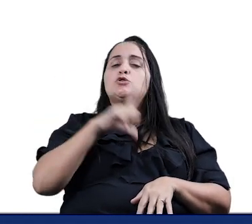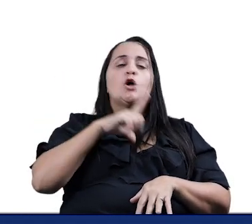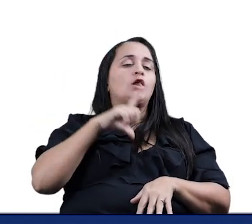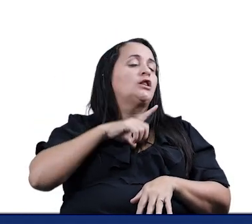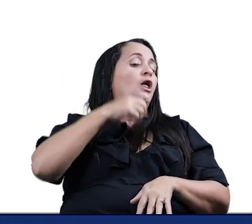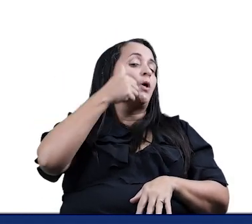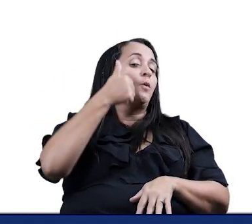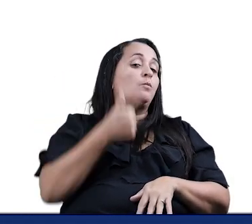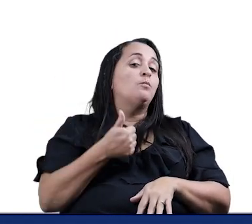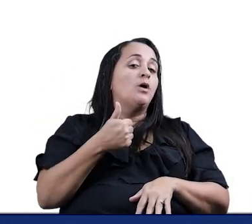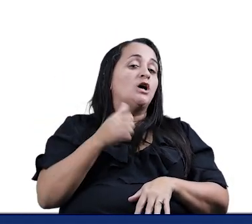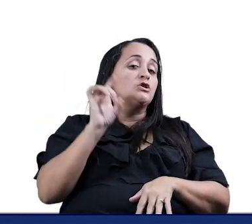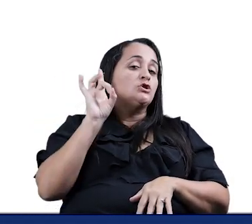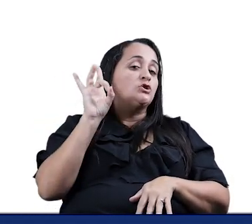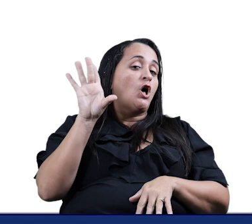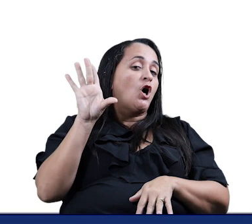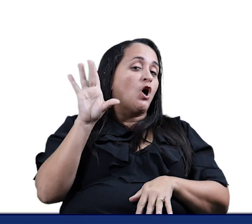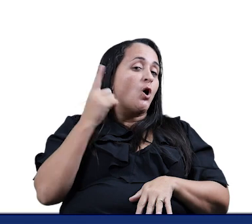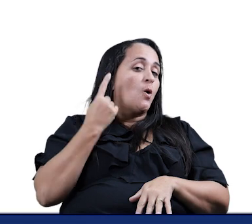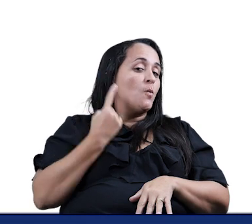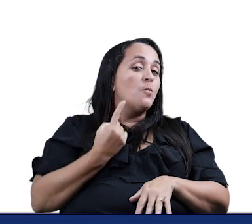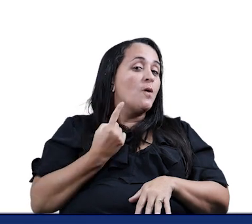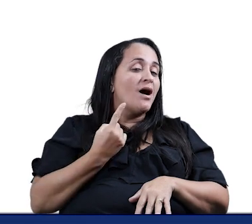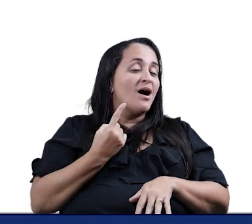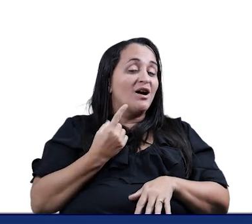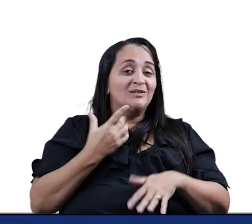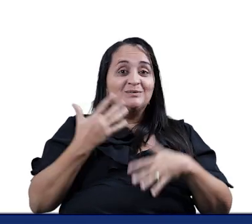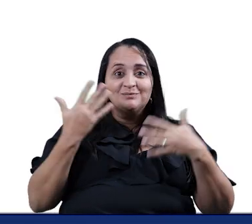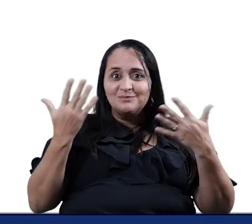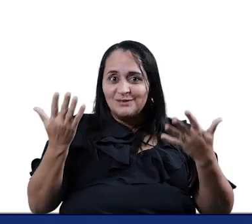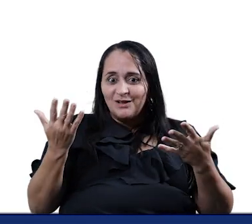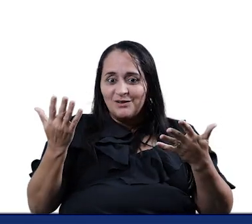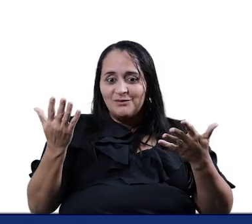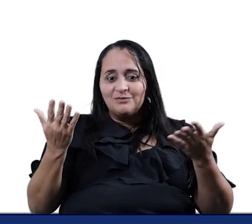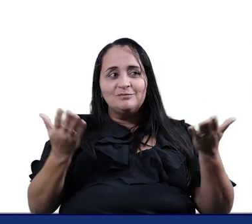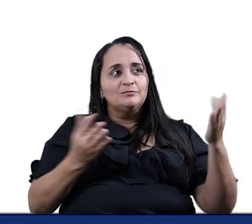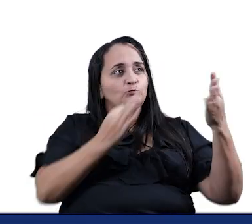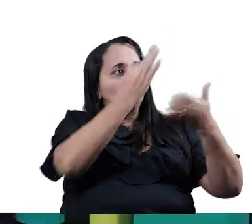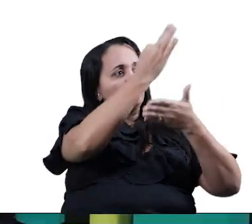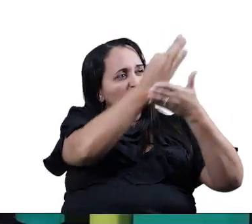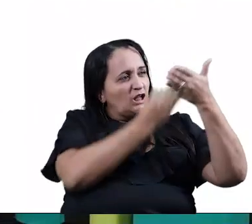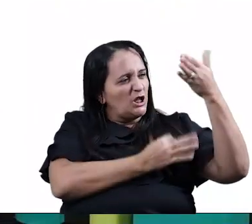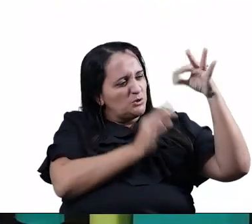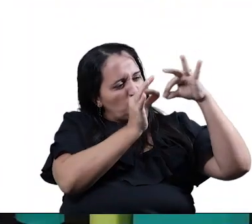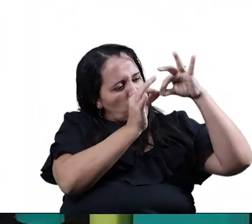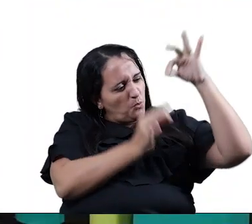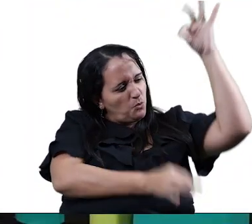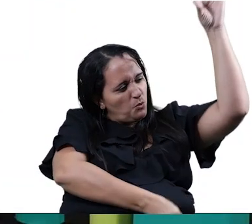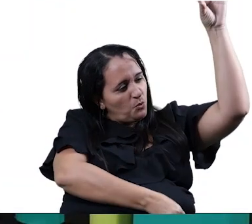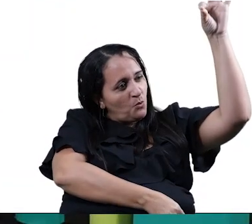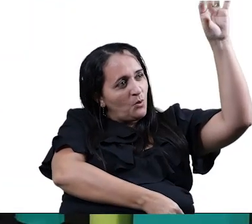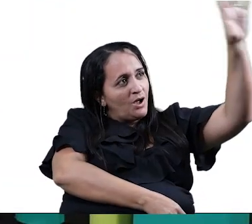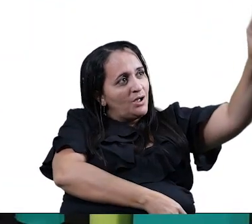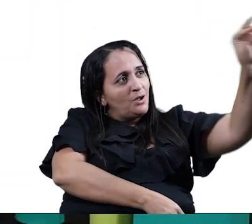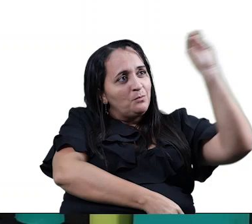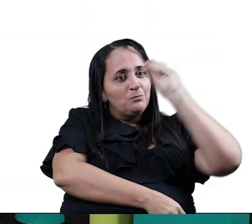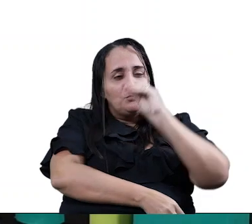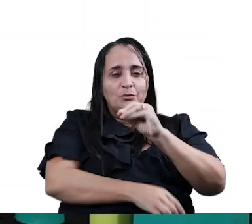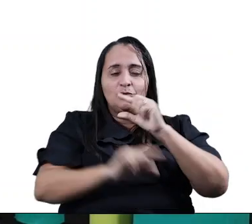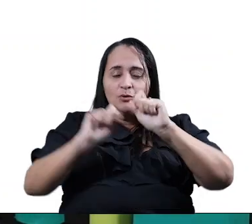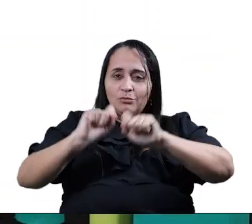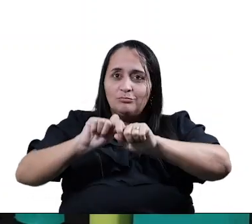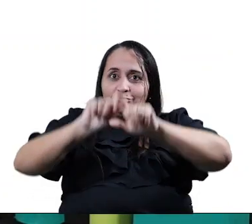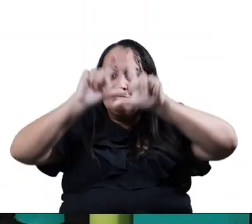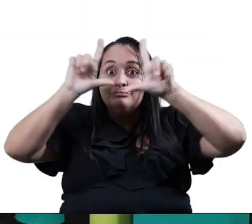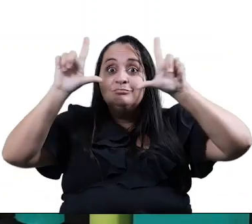Filó Só A gente viu lá no texto grandão Agora estamos vendo aqui Para ver